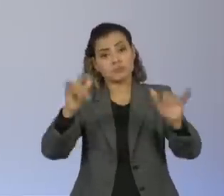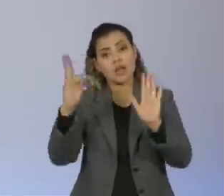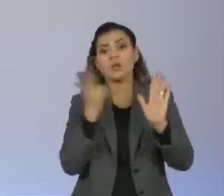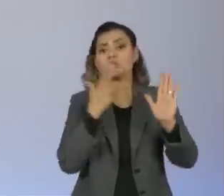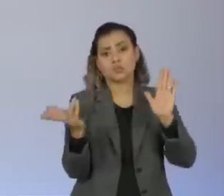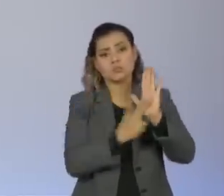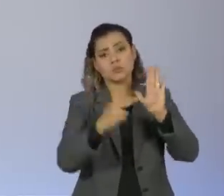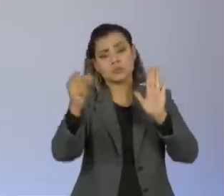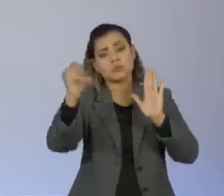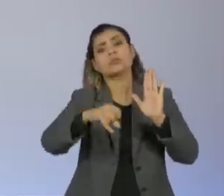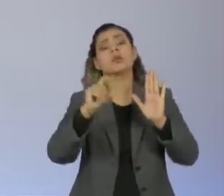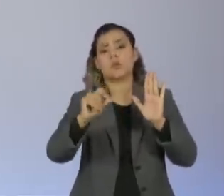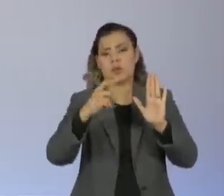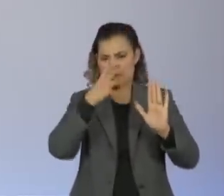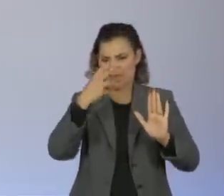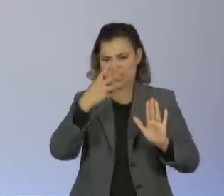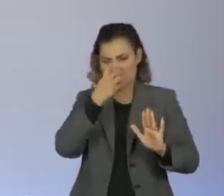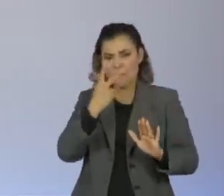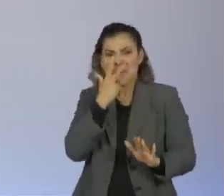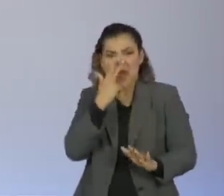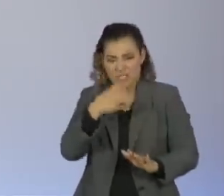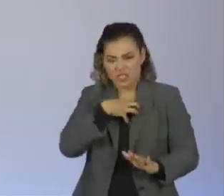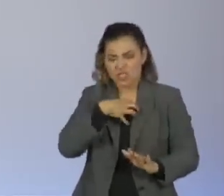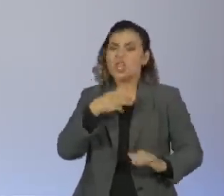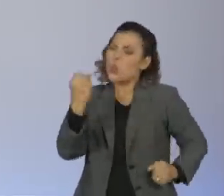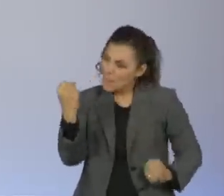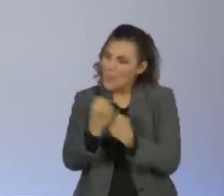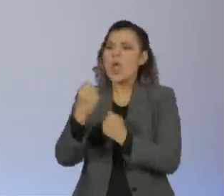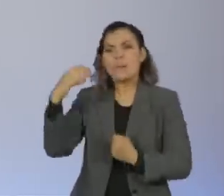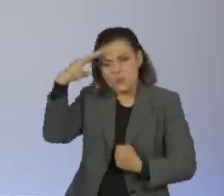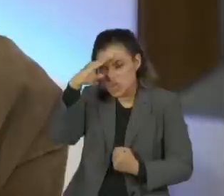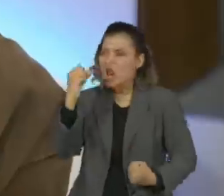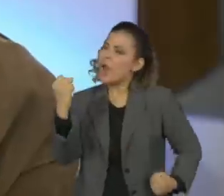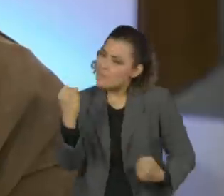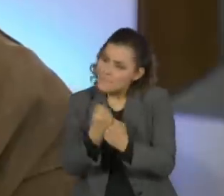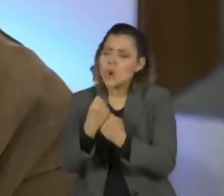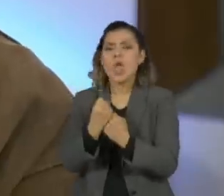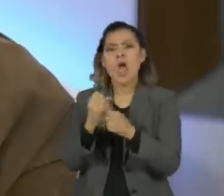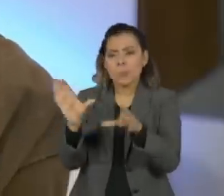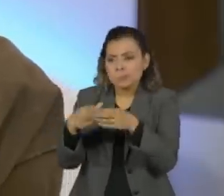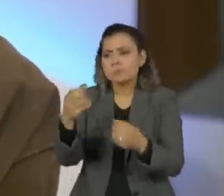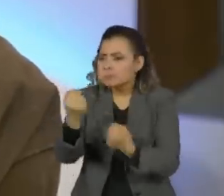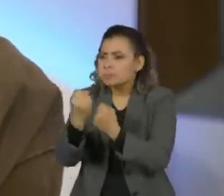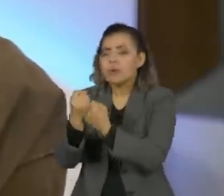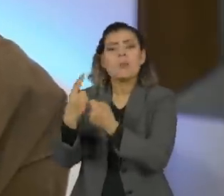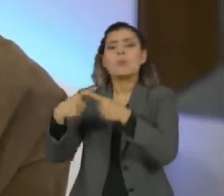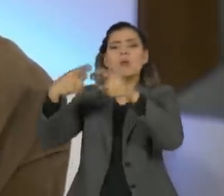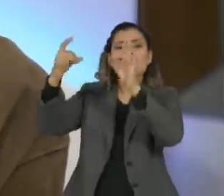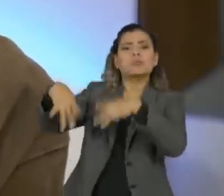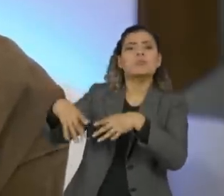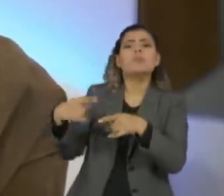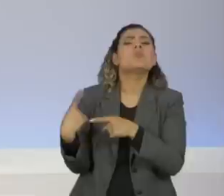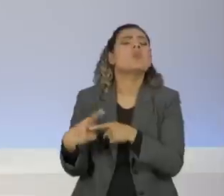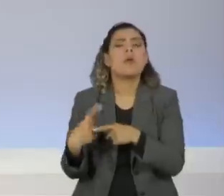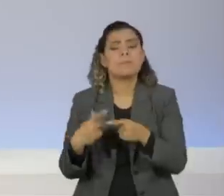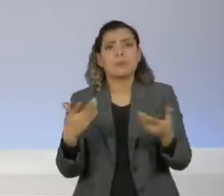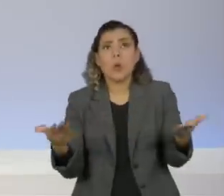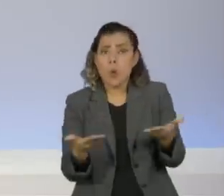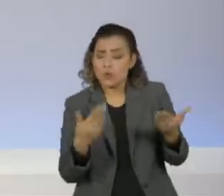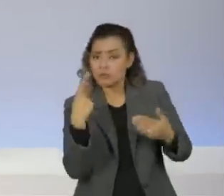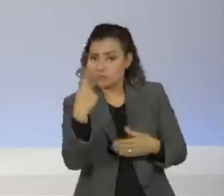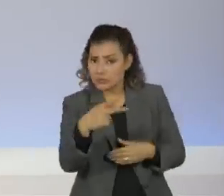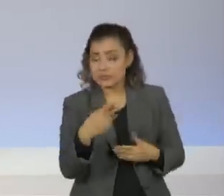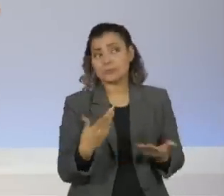abandonou essa postura que você tinha de apoiar Bolsonaro e o bolsonarismo, etc. como que hoje você, pelo que você